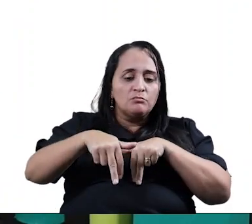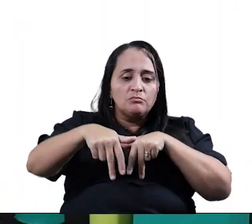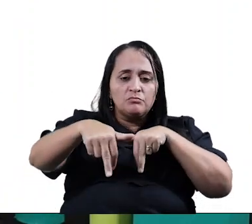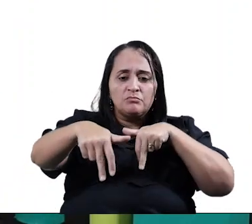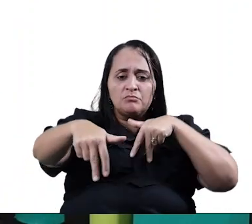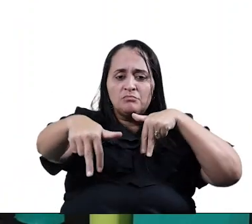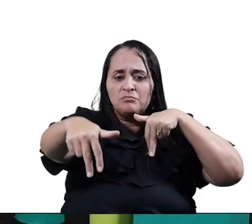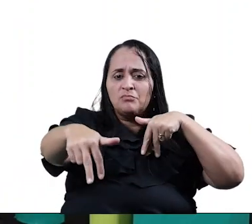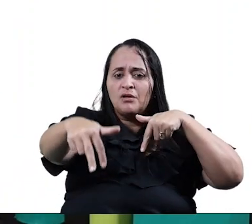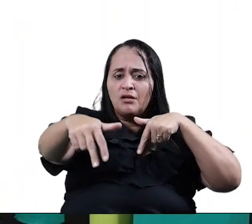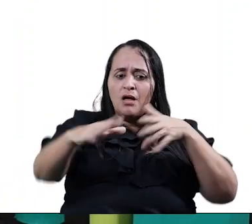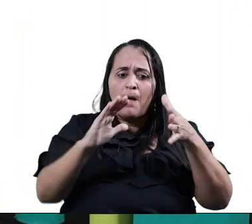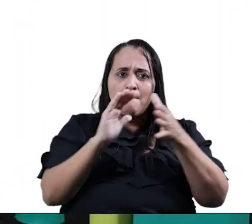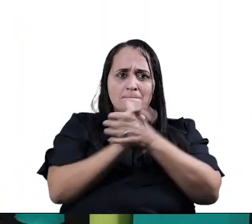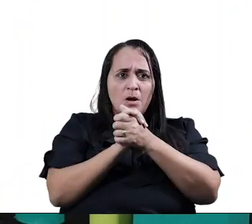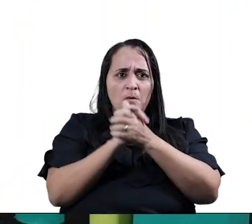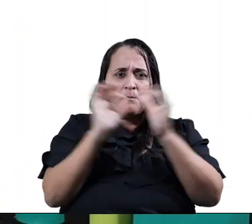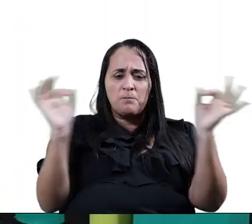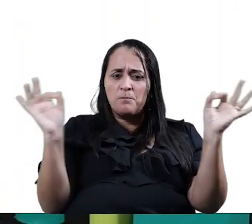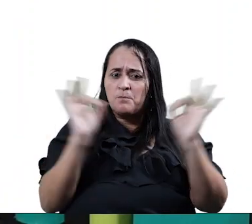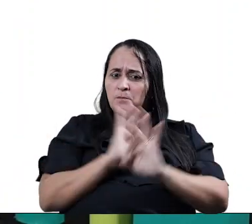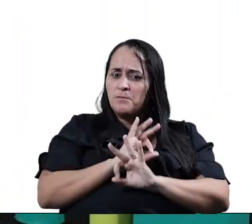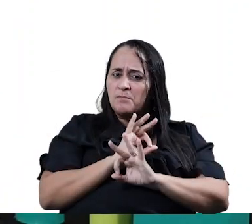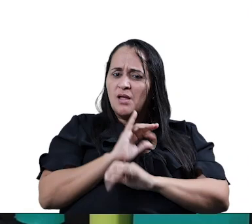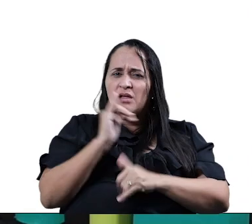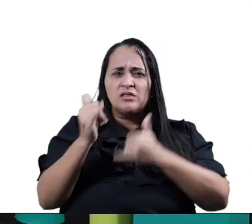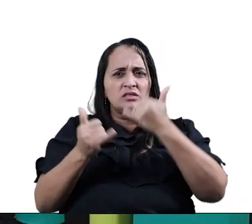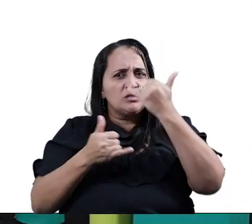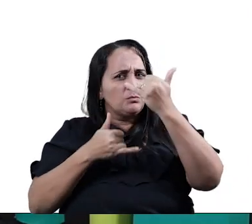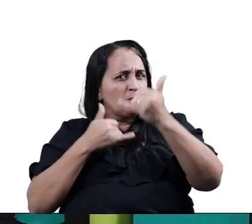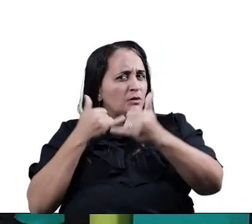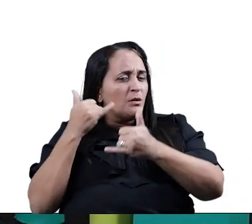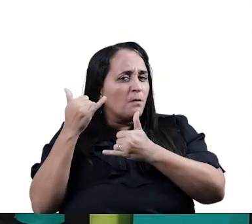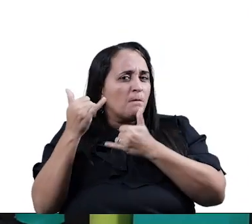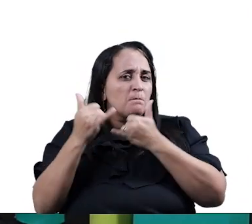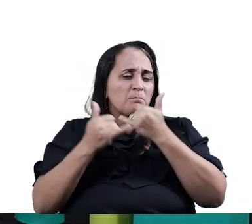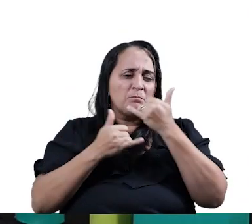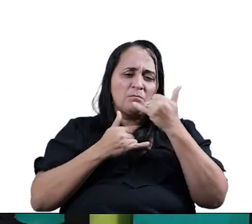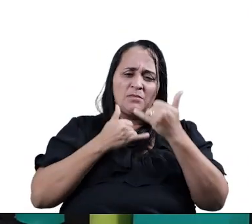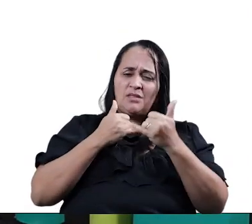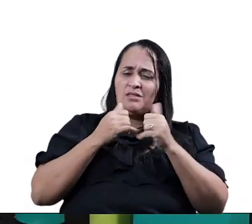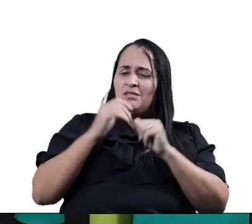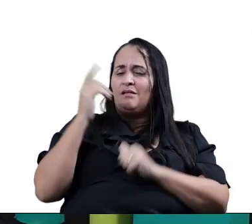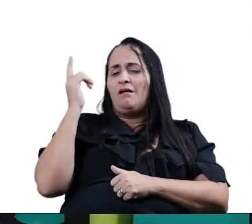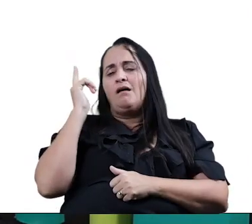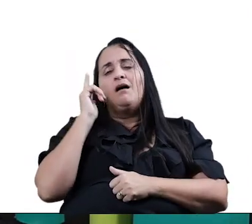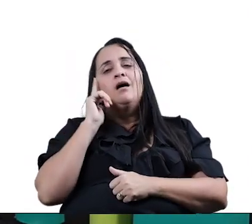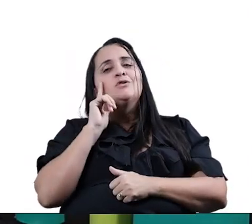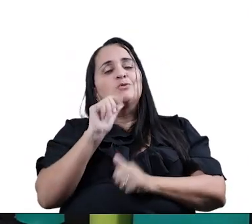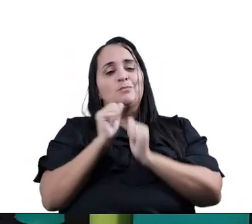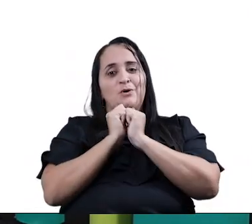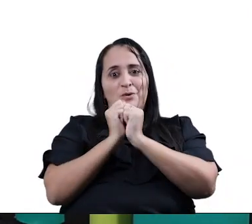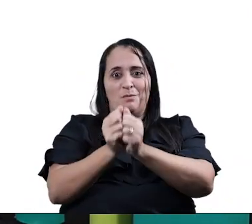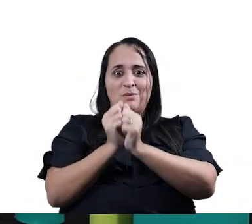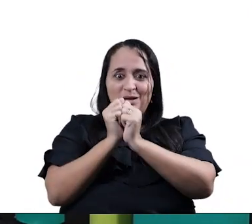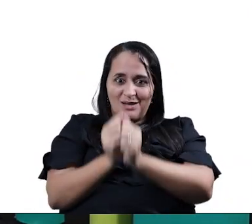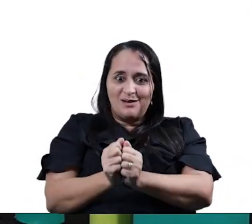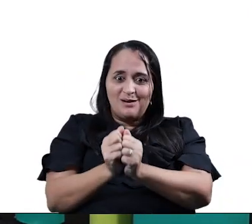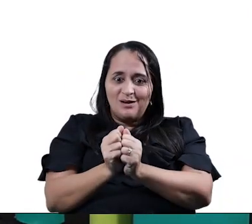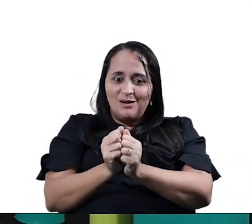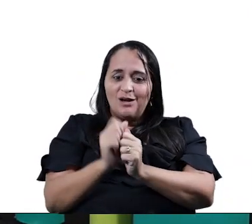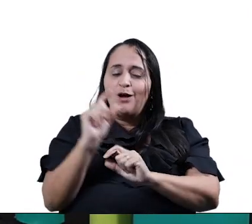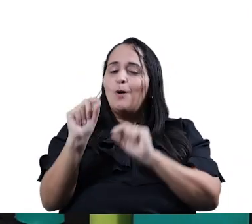sem lhe dar a mão E na sua brincadeira E na super companheira O que é o que é?